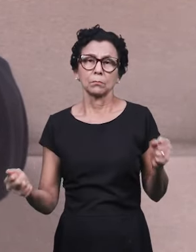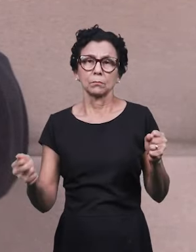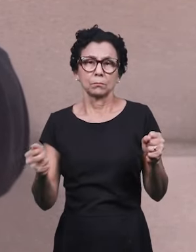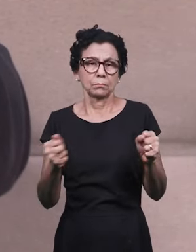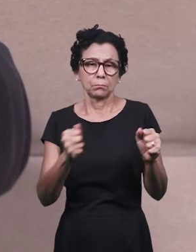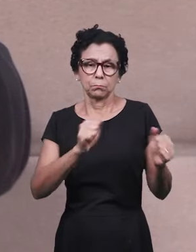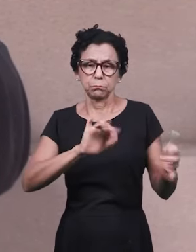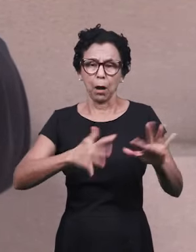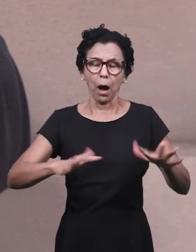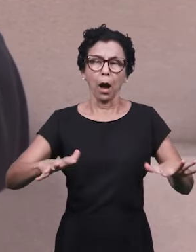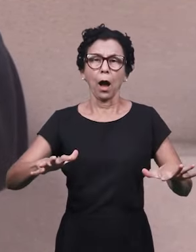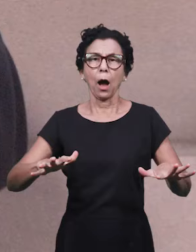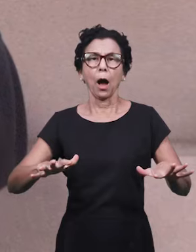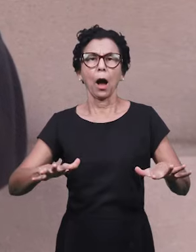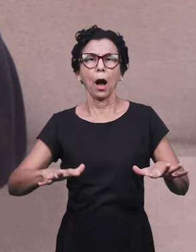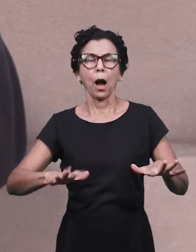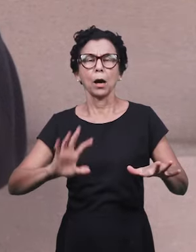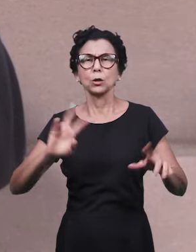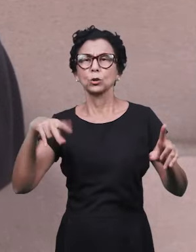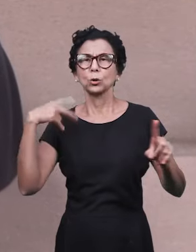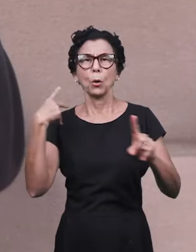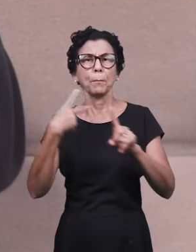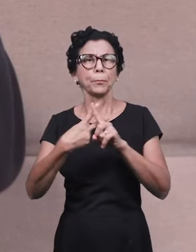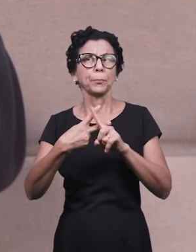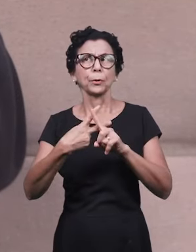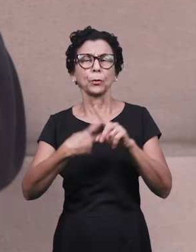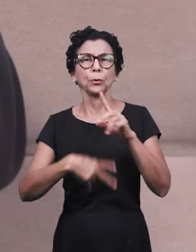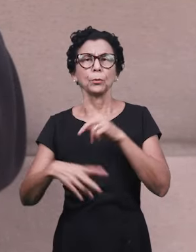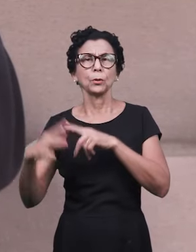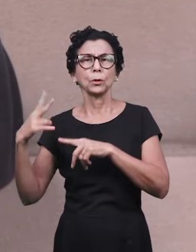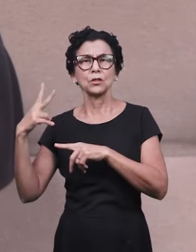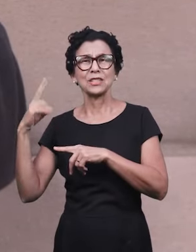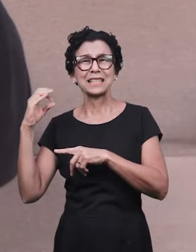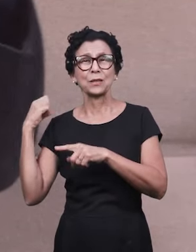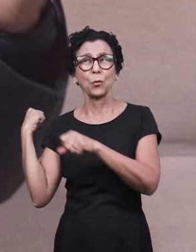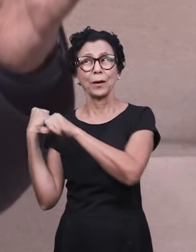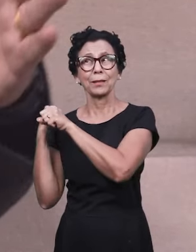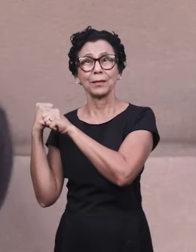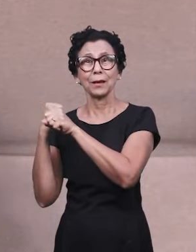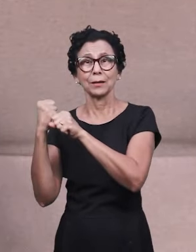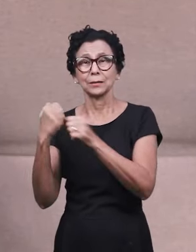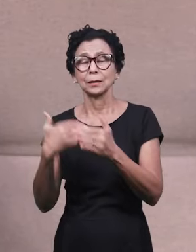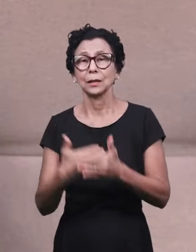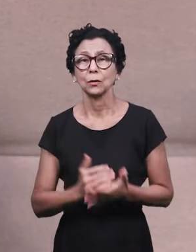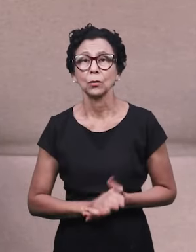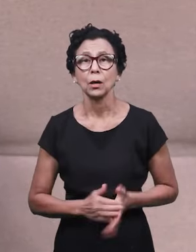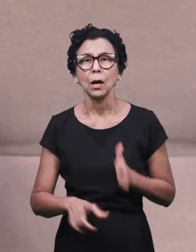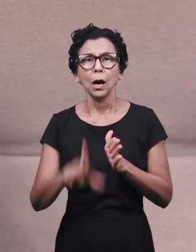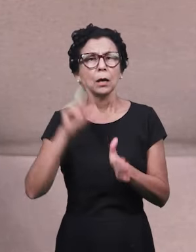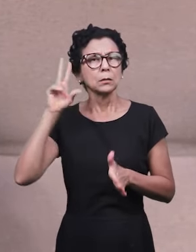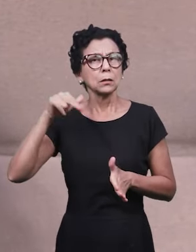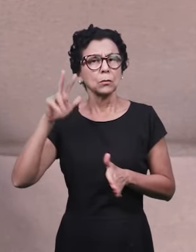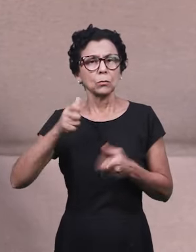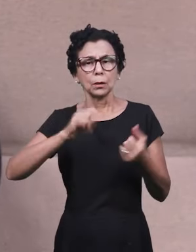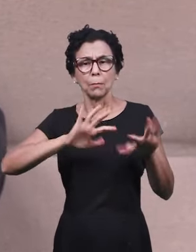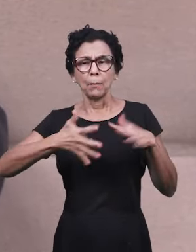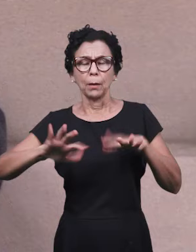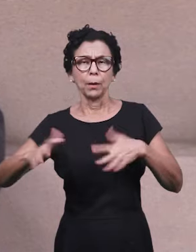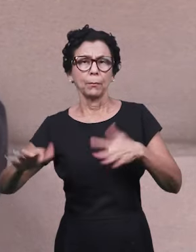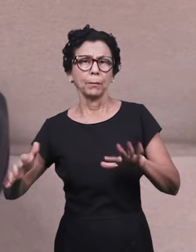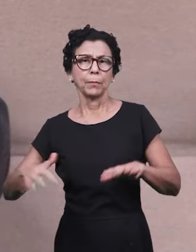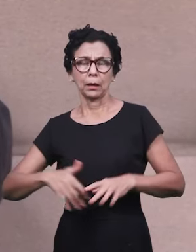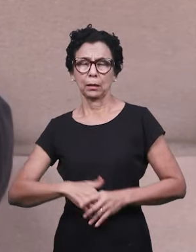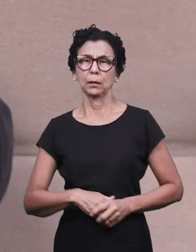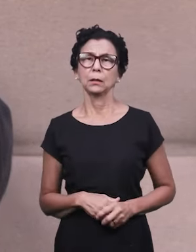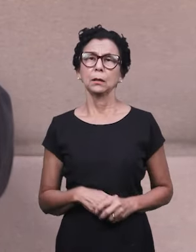terremotos aumentou nos últimos 50 anos, nunca teve tantos terremotos como teve na história. E as guerras? Quem é